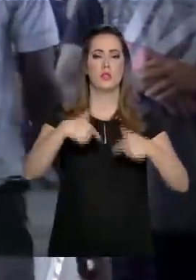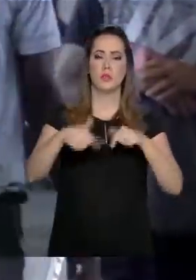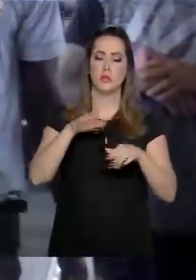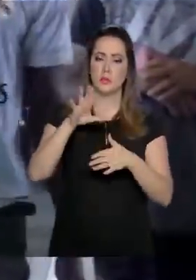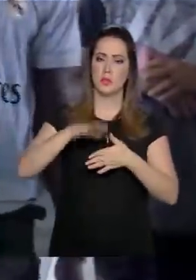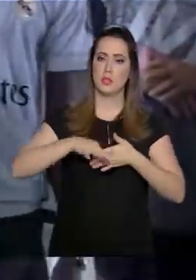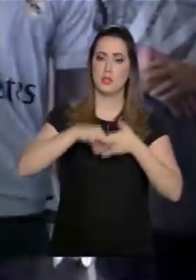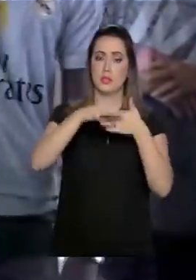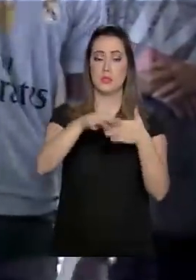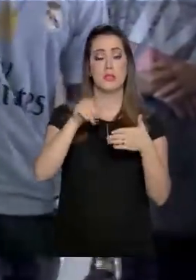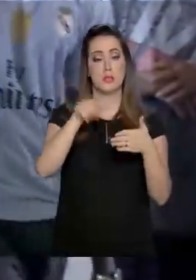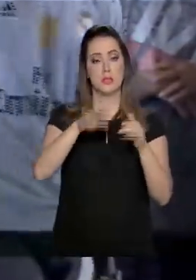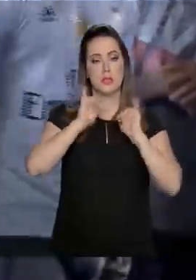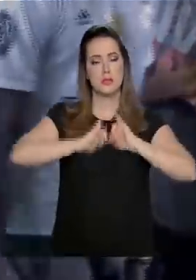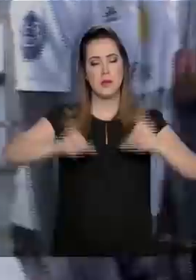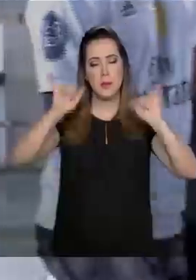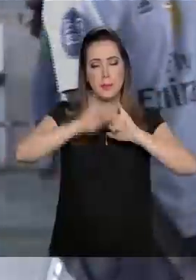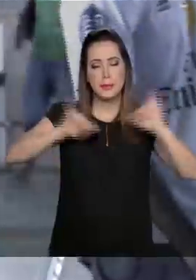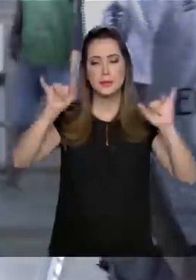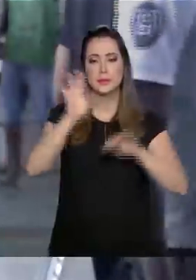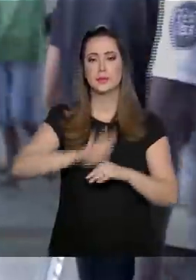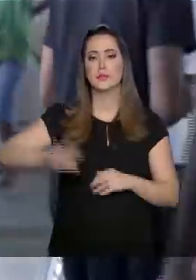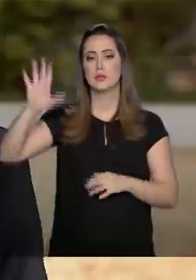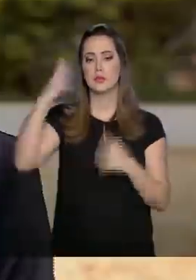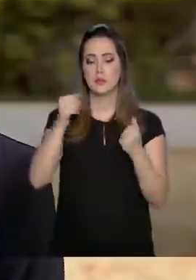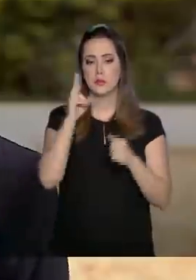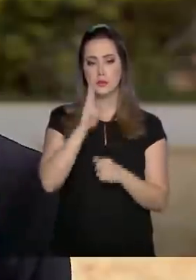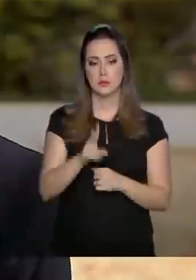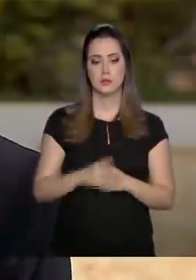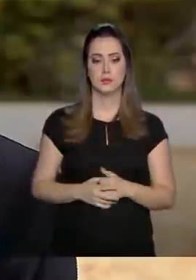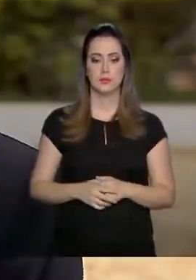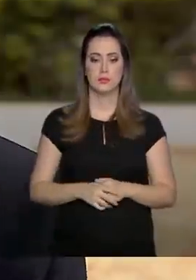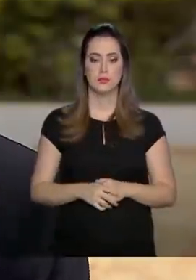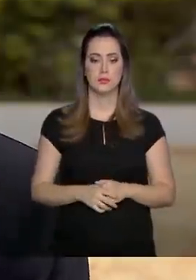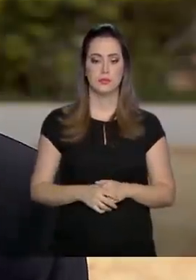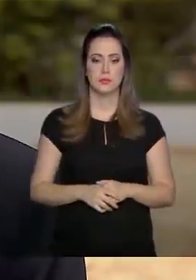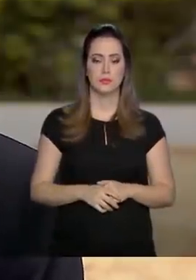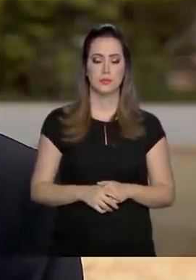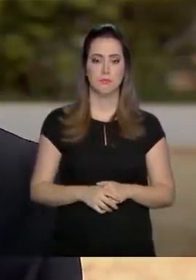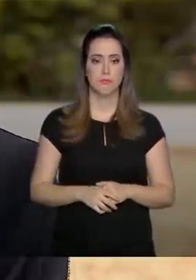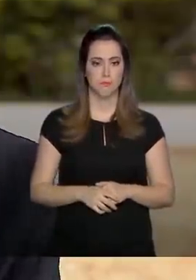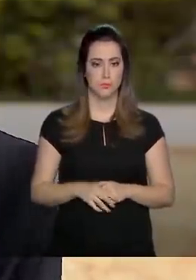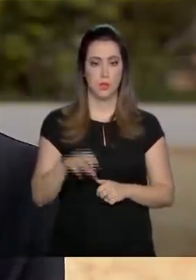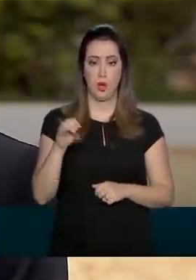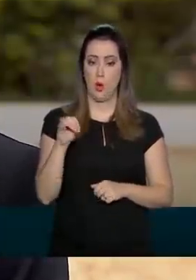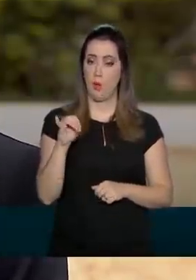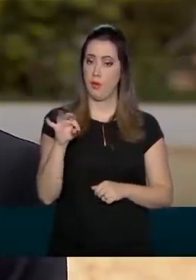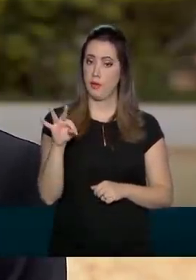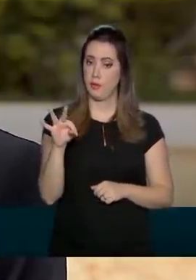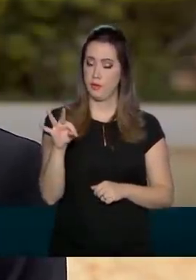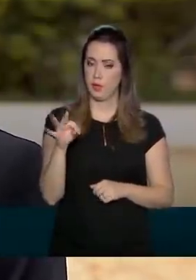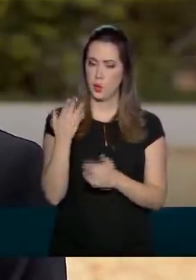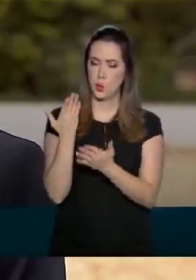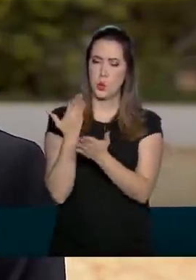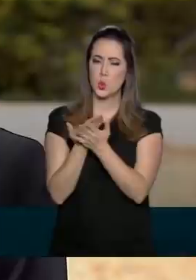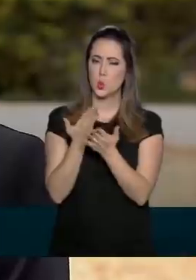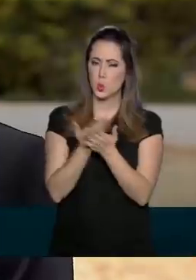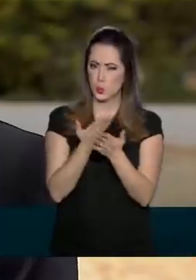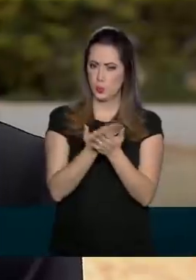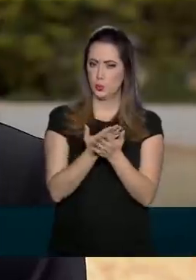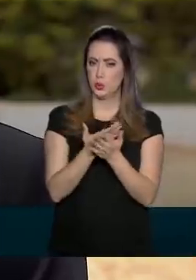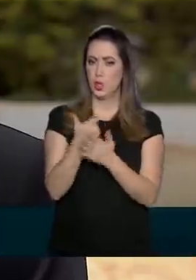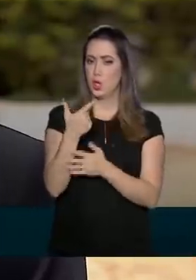coordenador dessa campanha nacional. Vamos ver. A OIT em 2013, ela divulgou um estudo que falou que